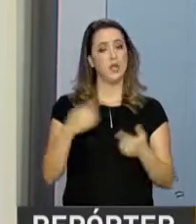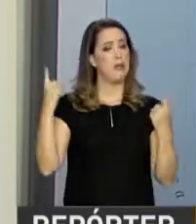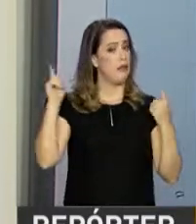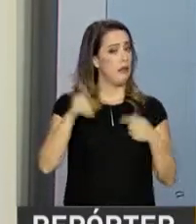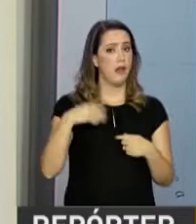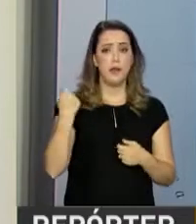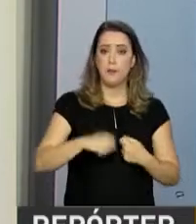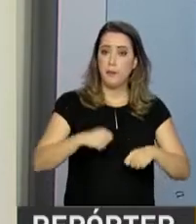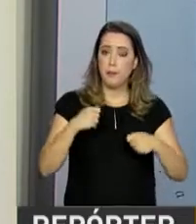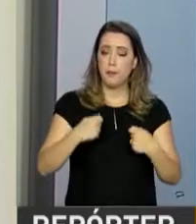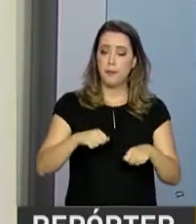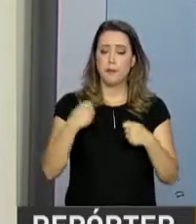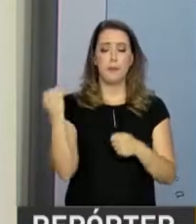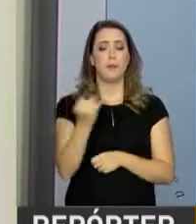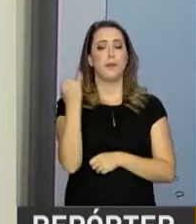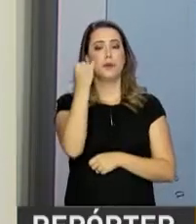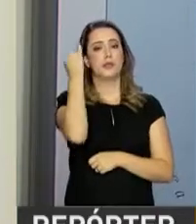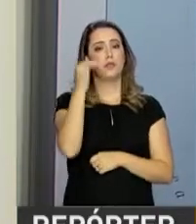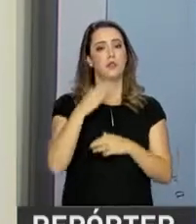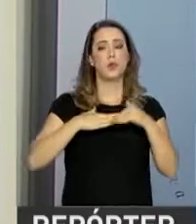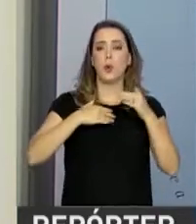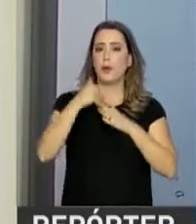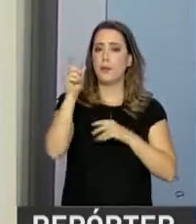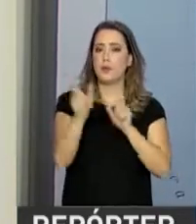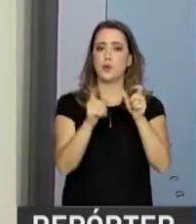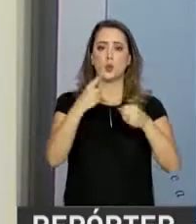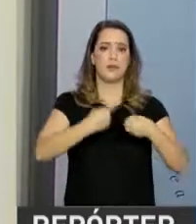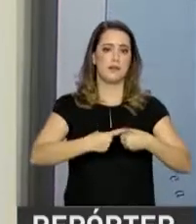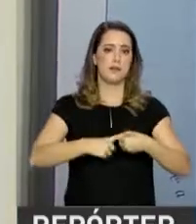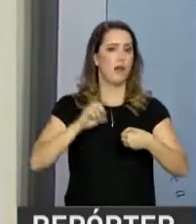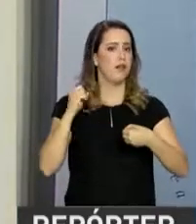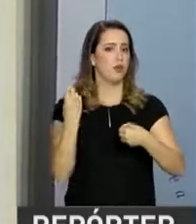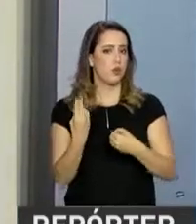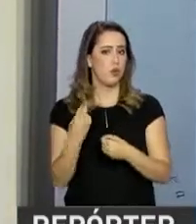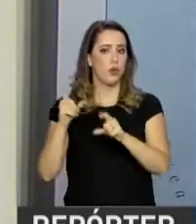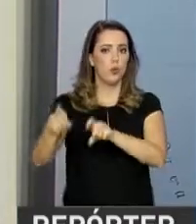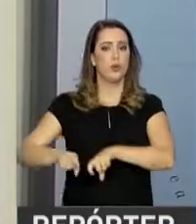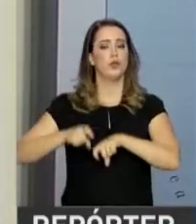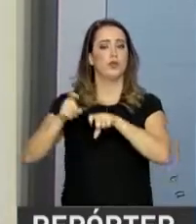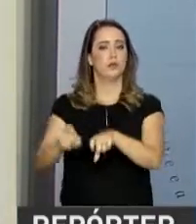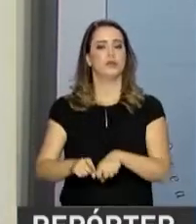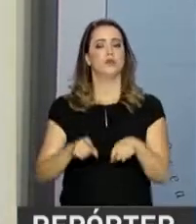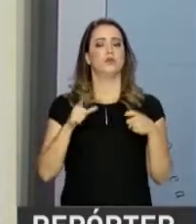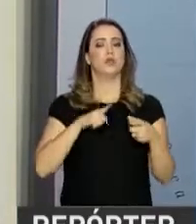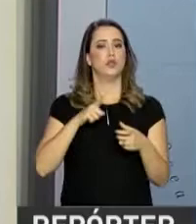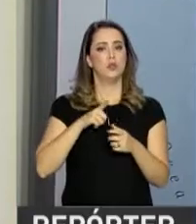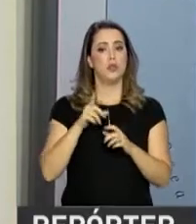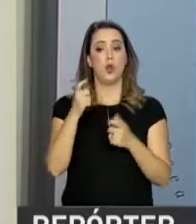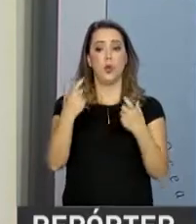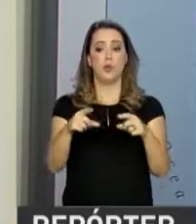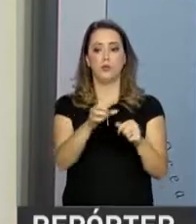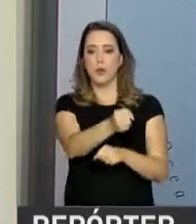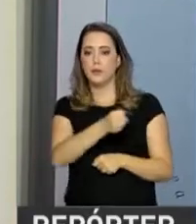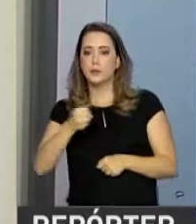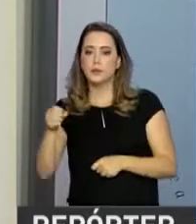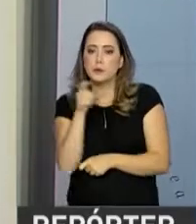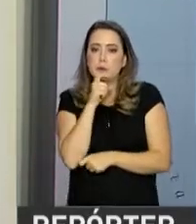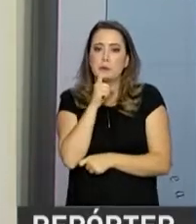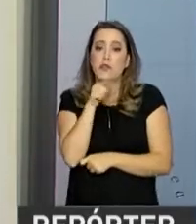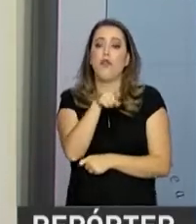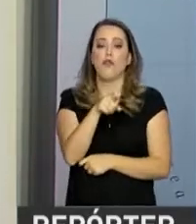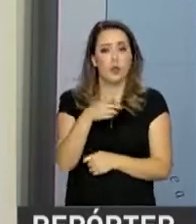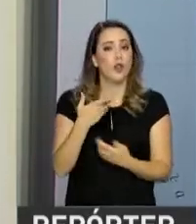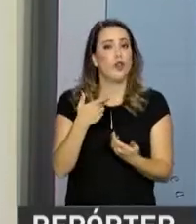importa se na área urbana ou na área rural, o que importa é você poder ter a sua geladeira funcionando, prestando o seu